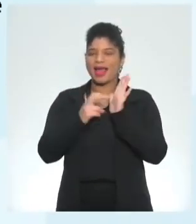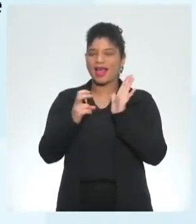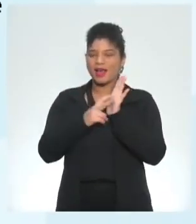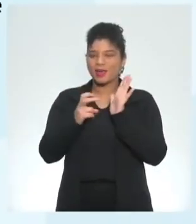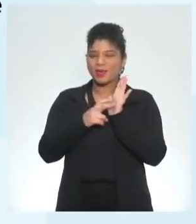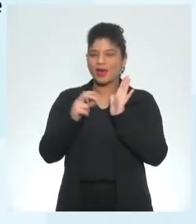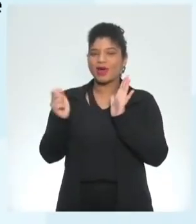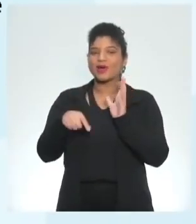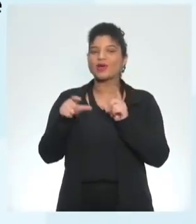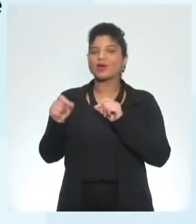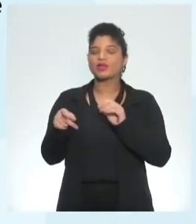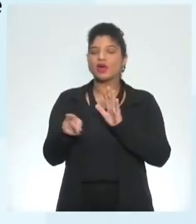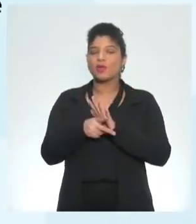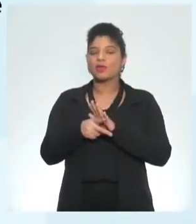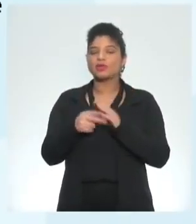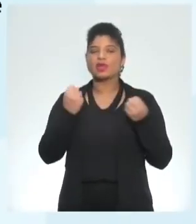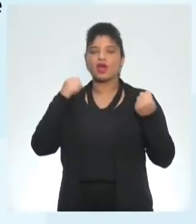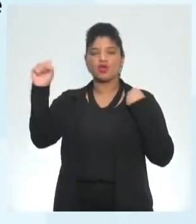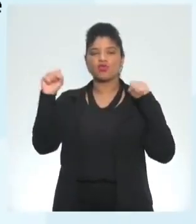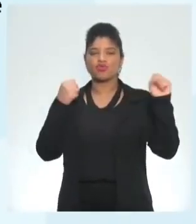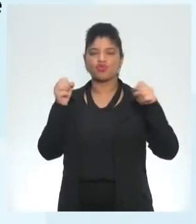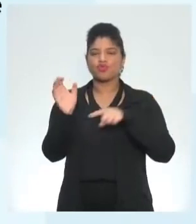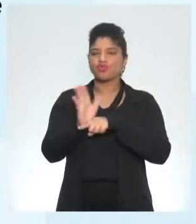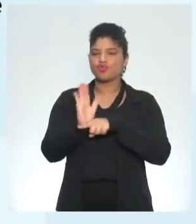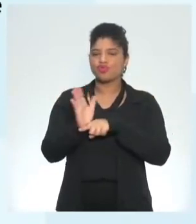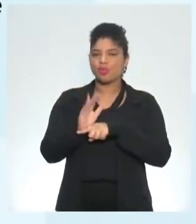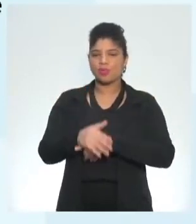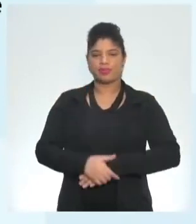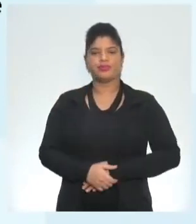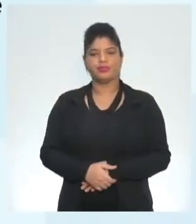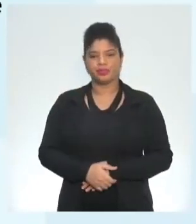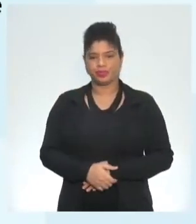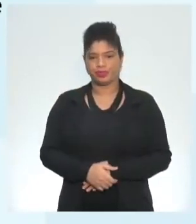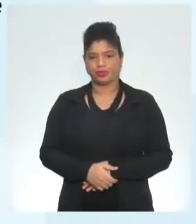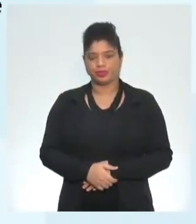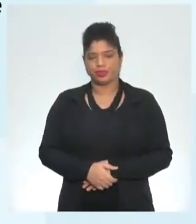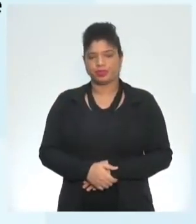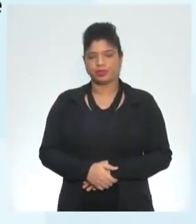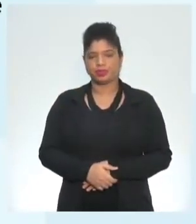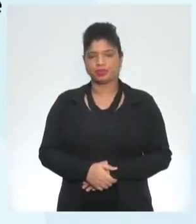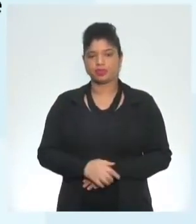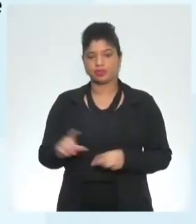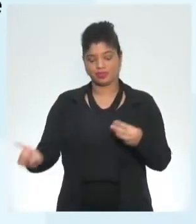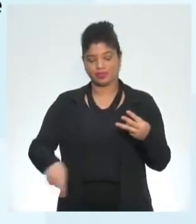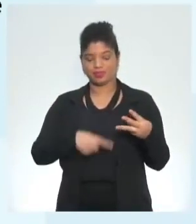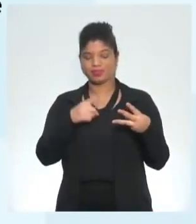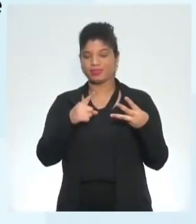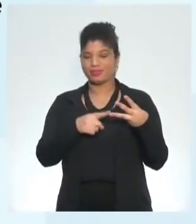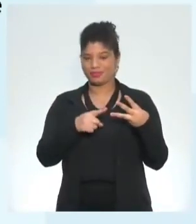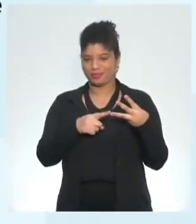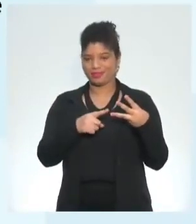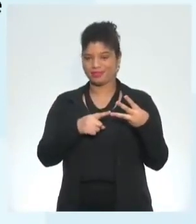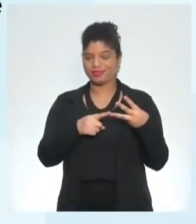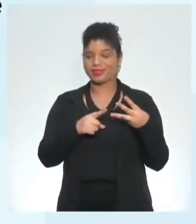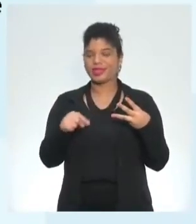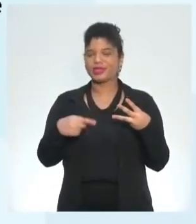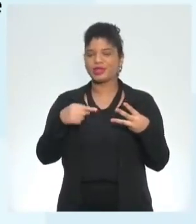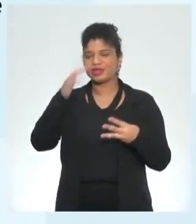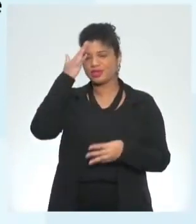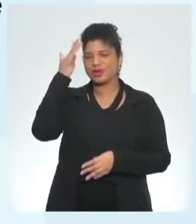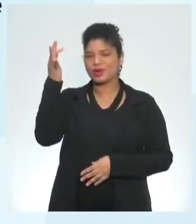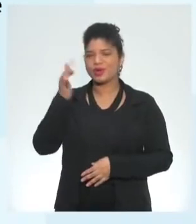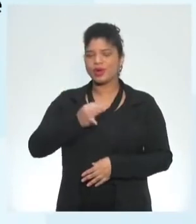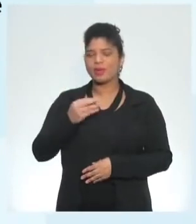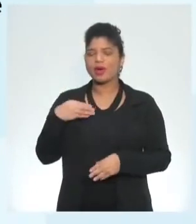relacionados à indústria cinematográfica and we understood the process of creating a movie e entendemos o